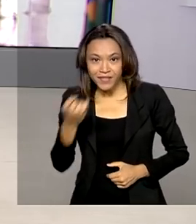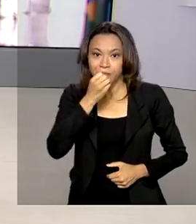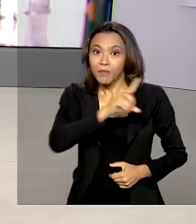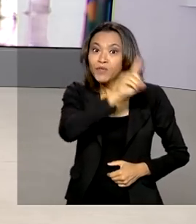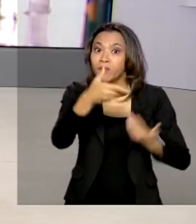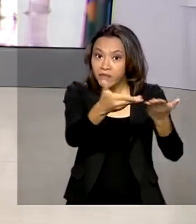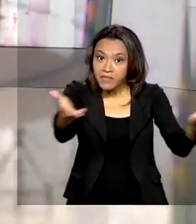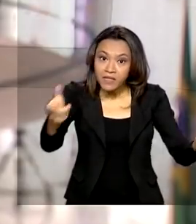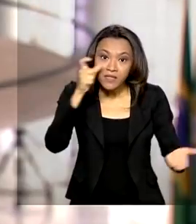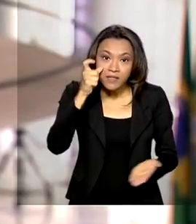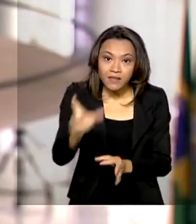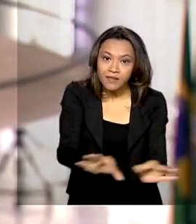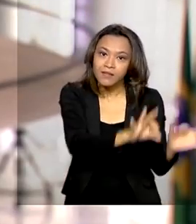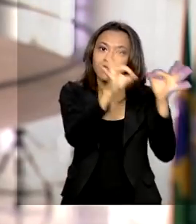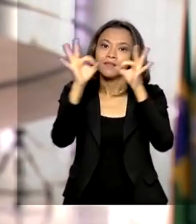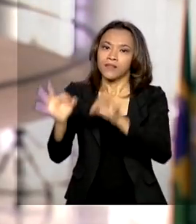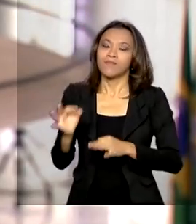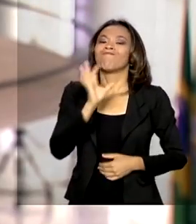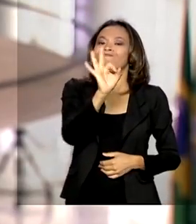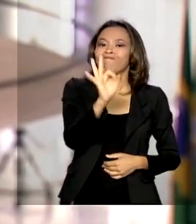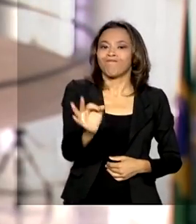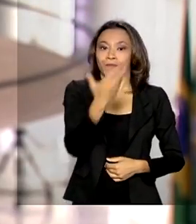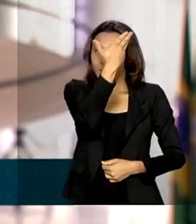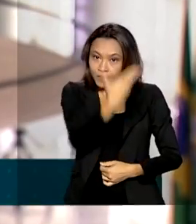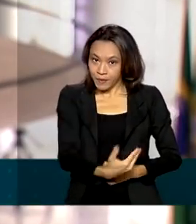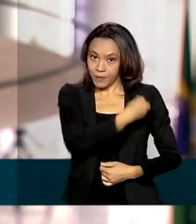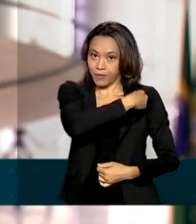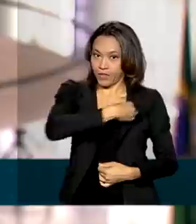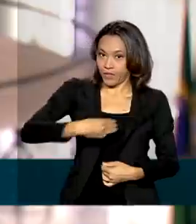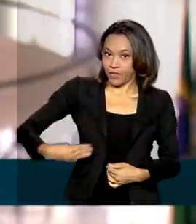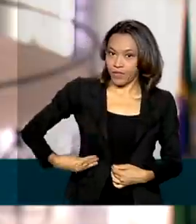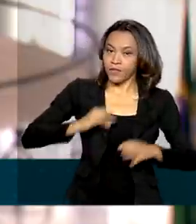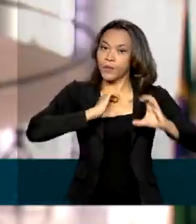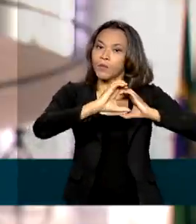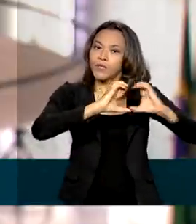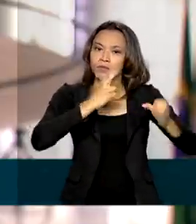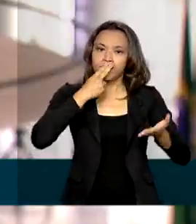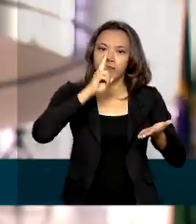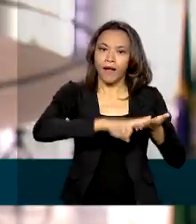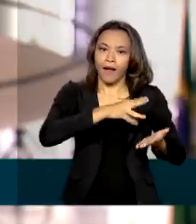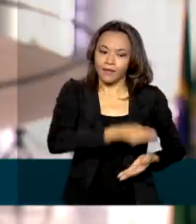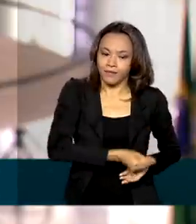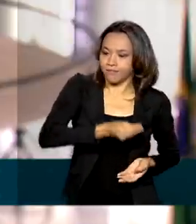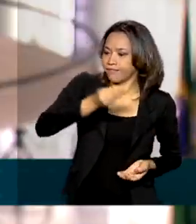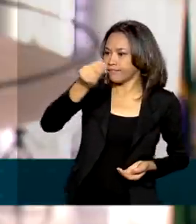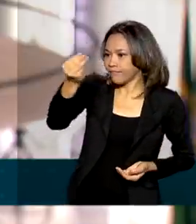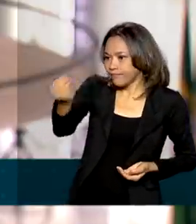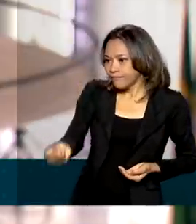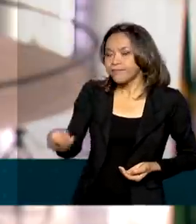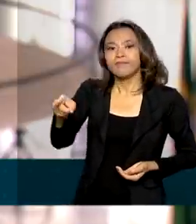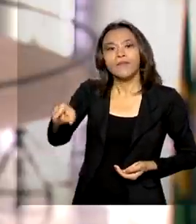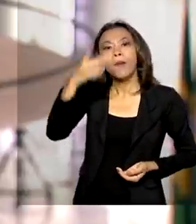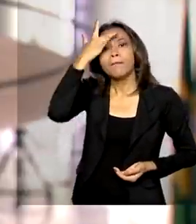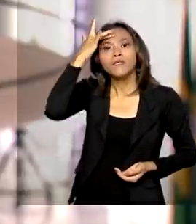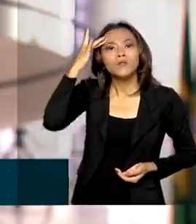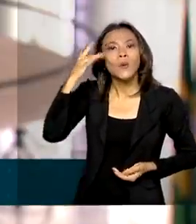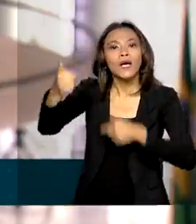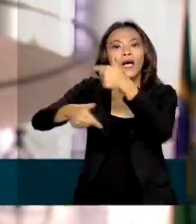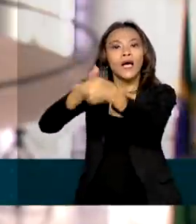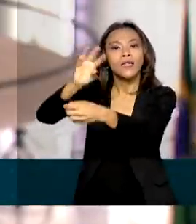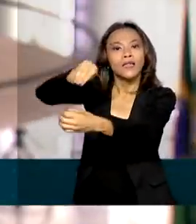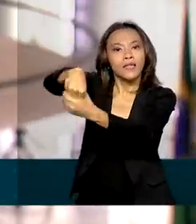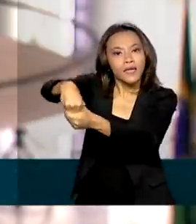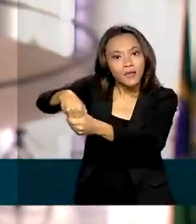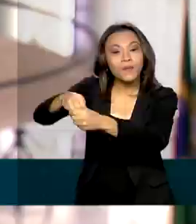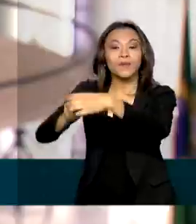que nos acompanham. Isso mesmo, o ministro das Comunicações, Fábio Faria, entregou essa carta ao sócio majoritário da AstraZeneca na Suécia.